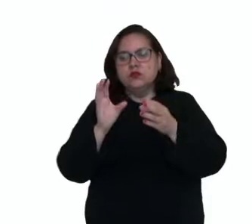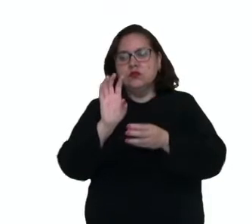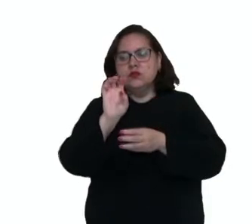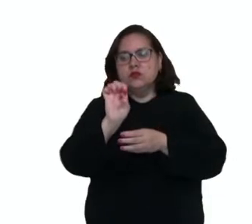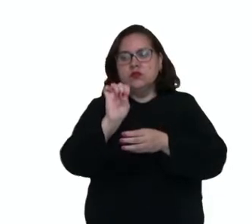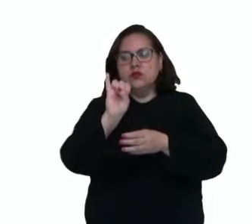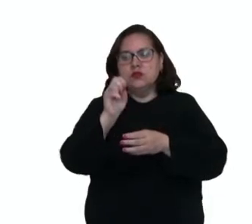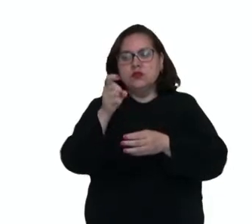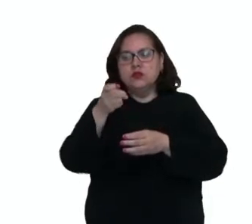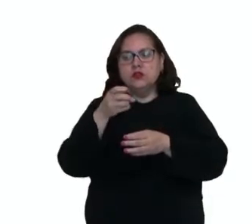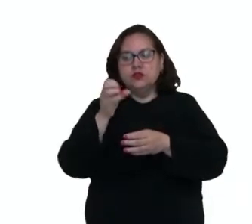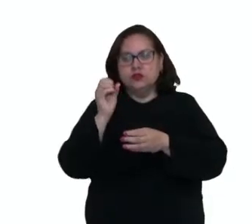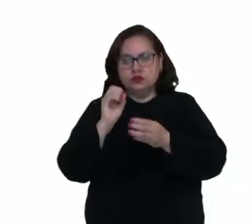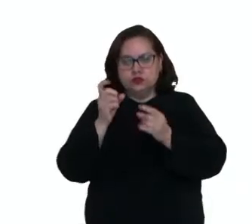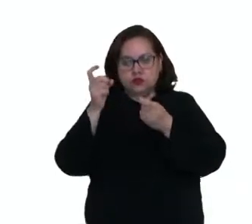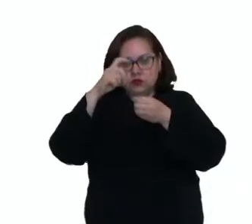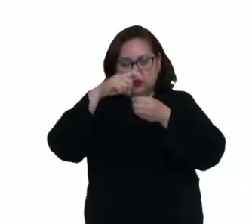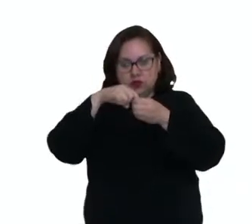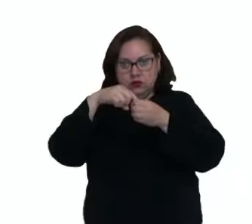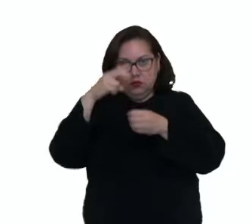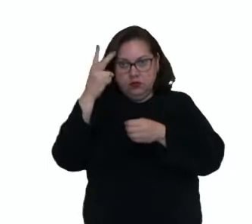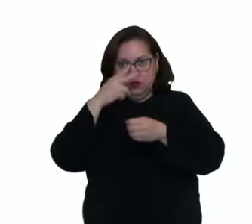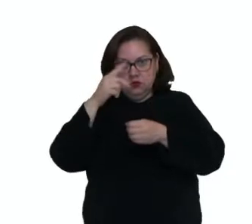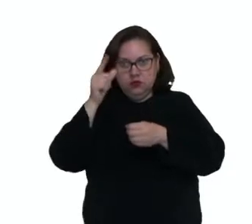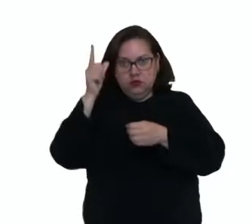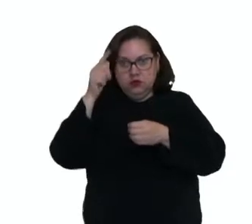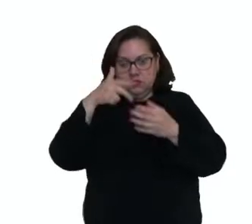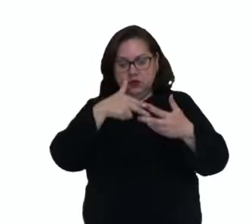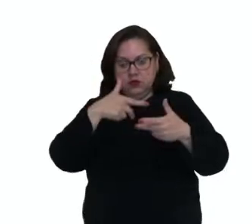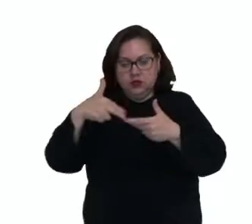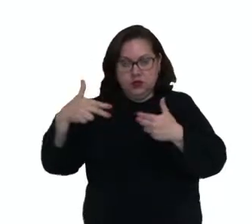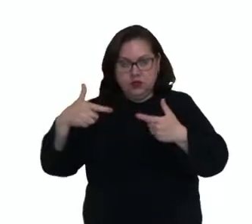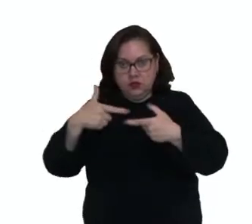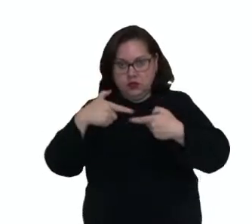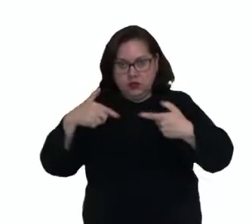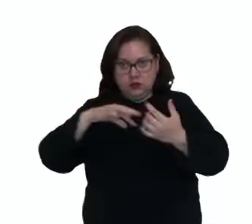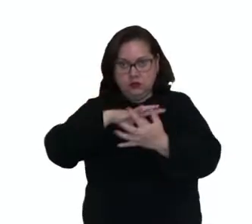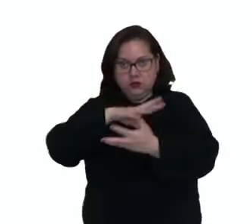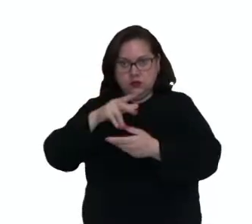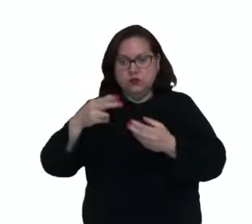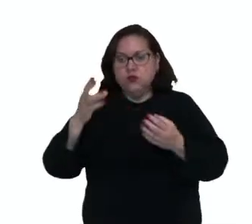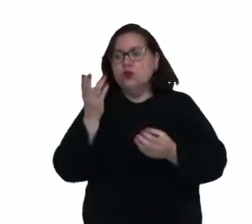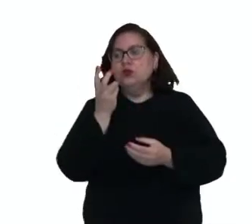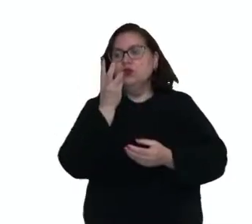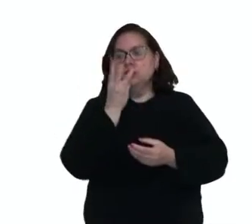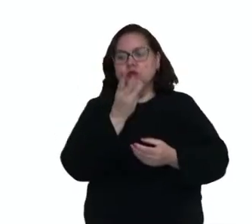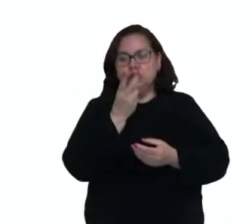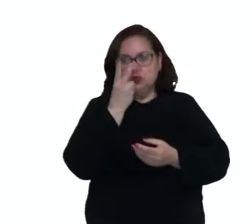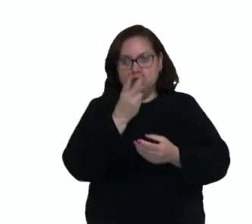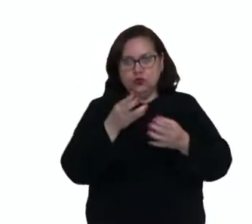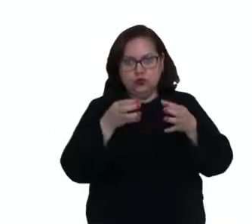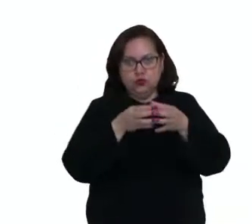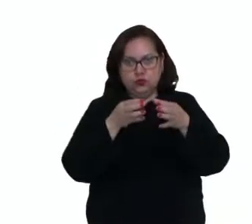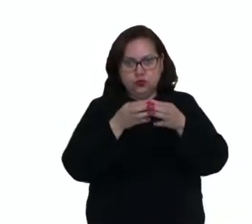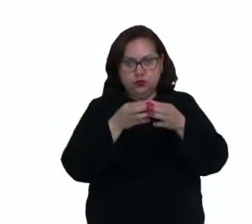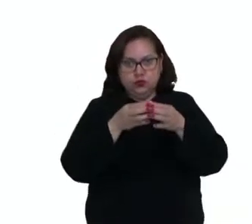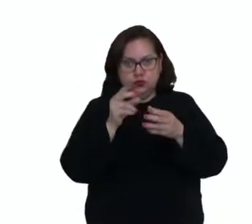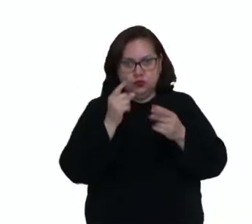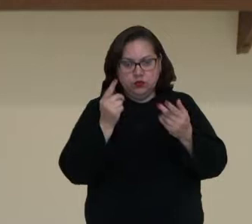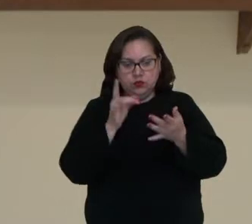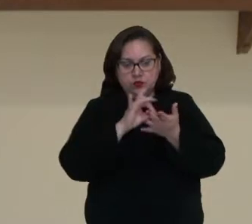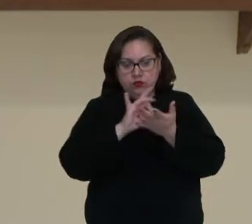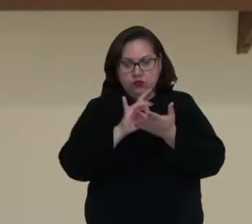A gente vai ver que dentro da Segunda Guerra Mundial vão ter dois grupos inimigos. Um deles é o grupo do eixo.